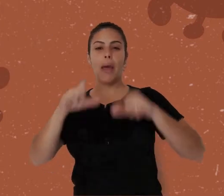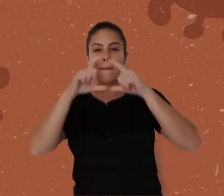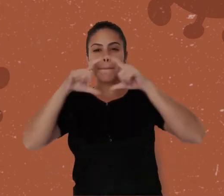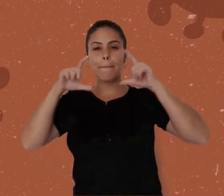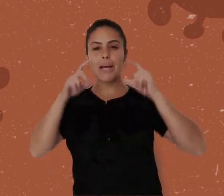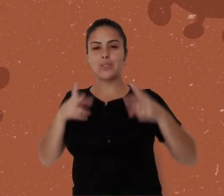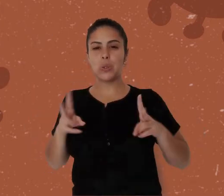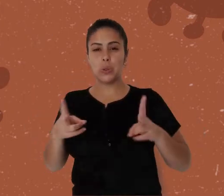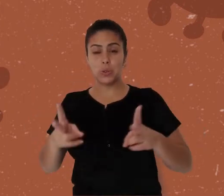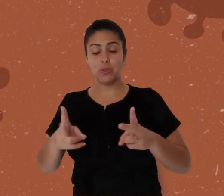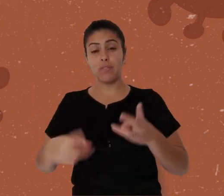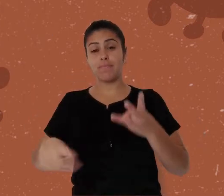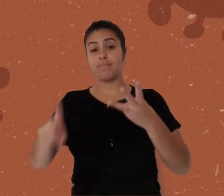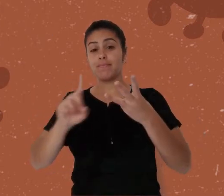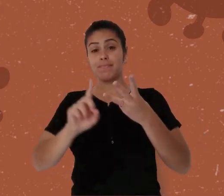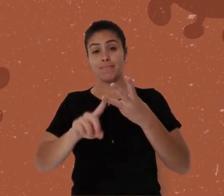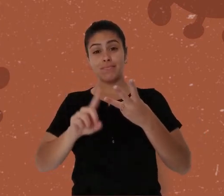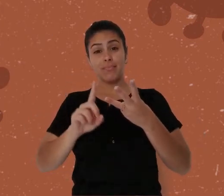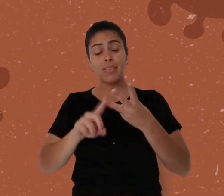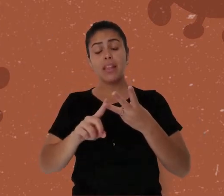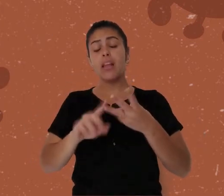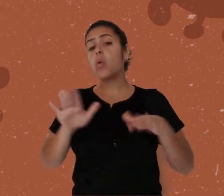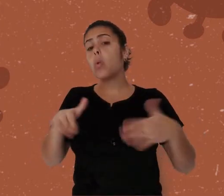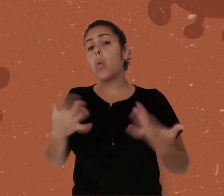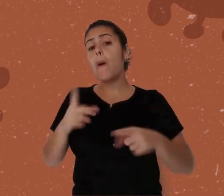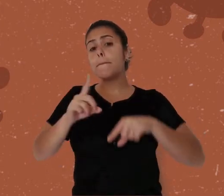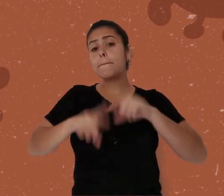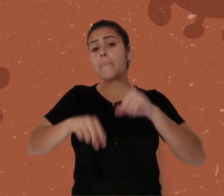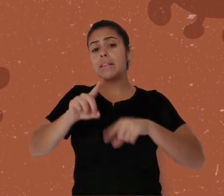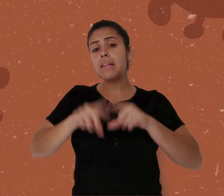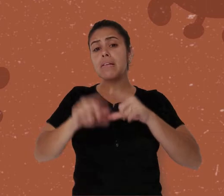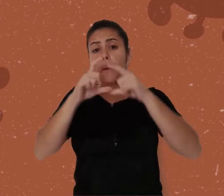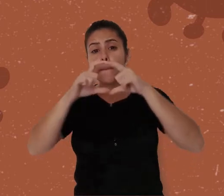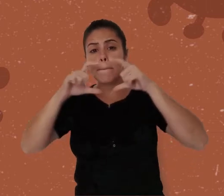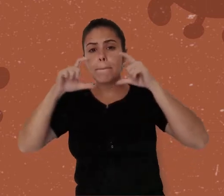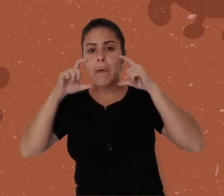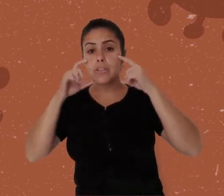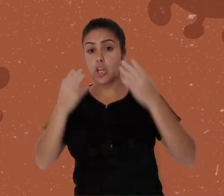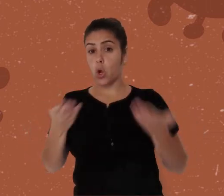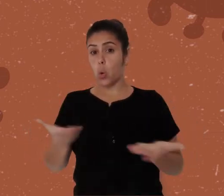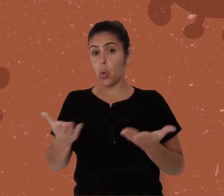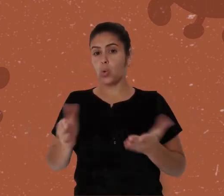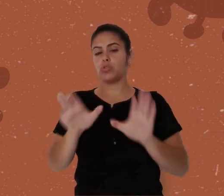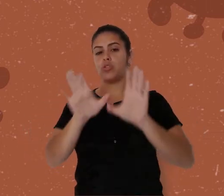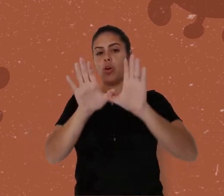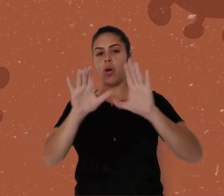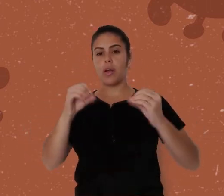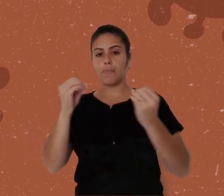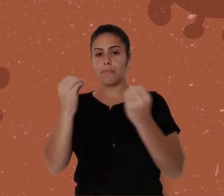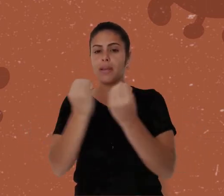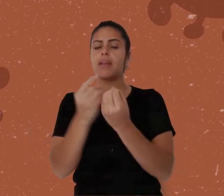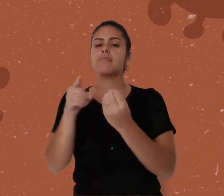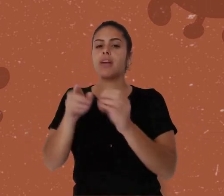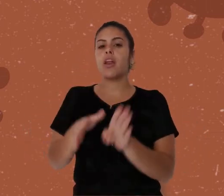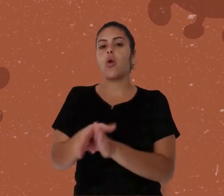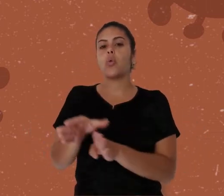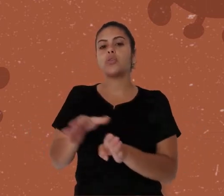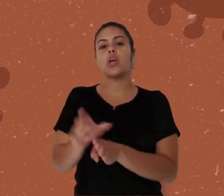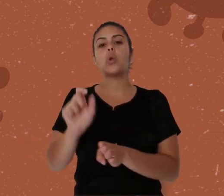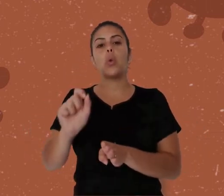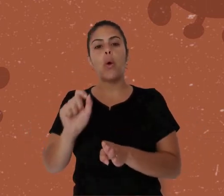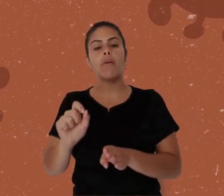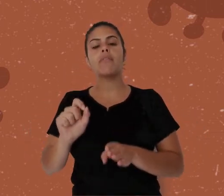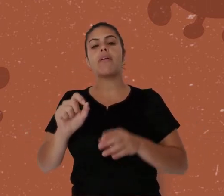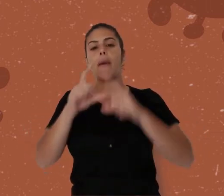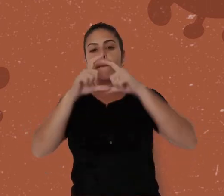material a máscara é feita? Atualmente, a Organização Mundial da Saúde, a OMS, recomenda que a máscara